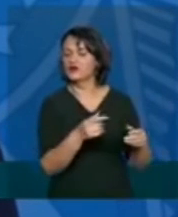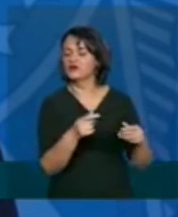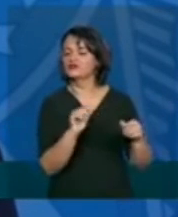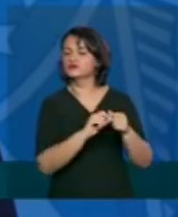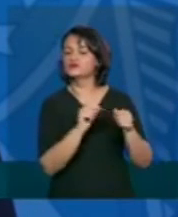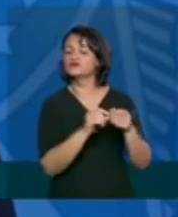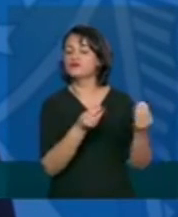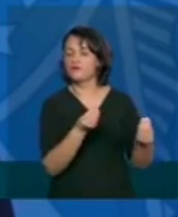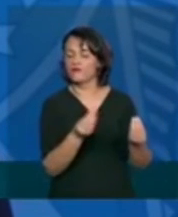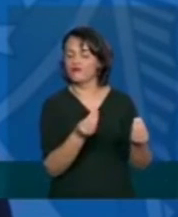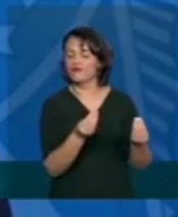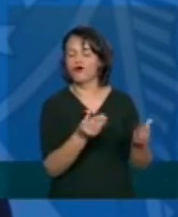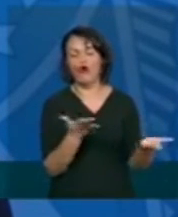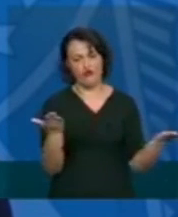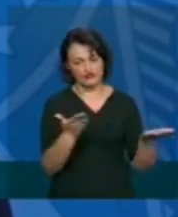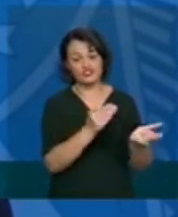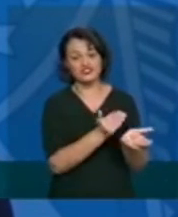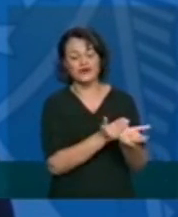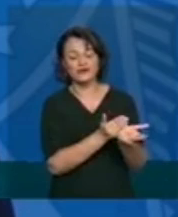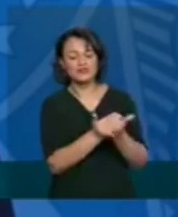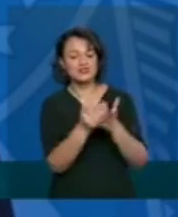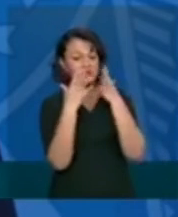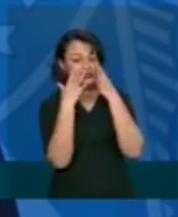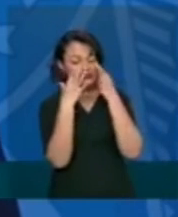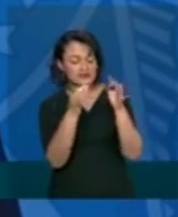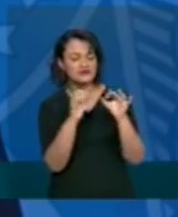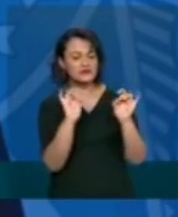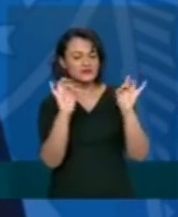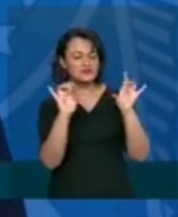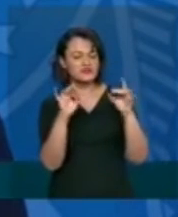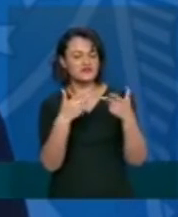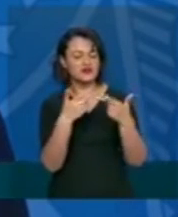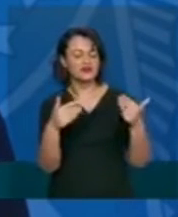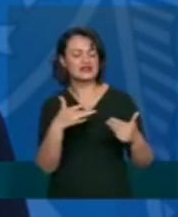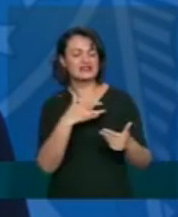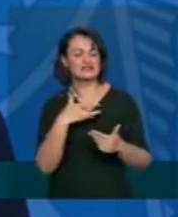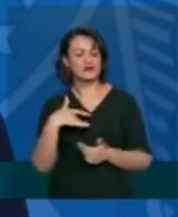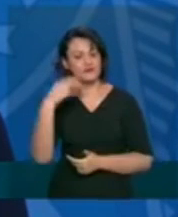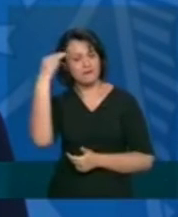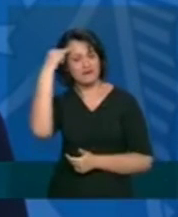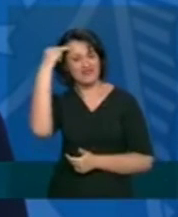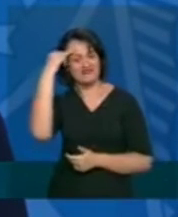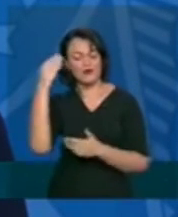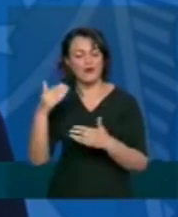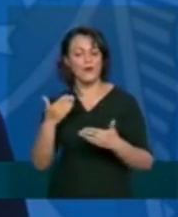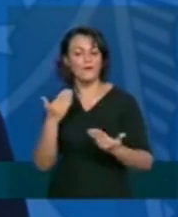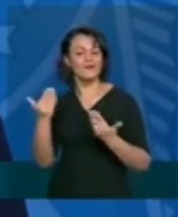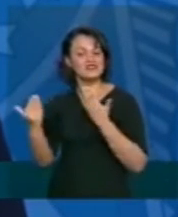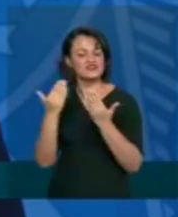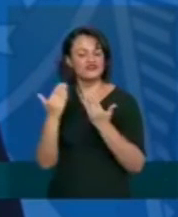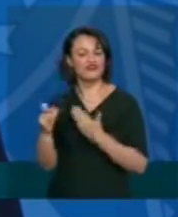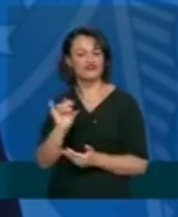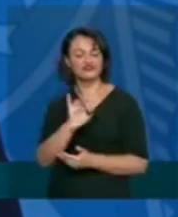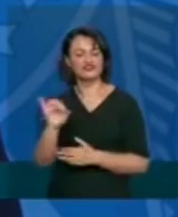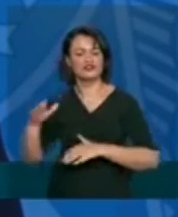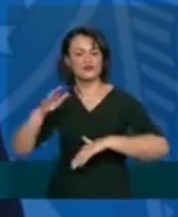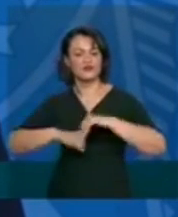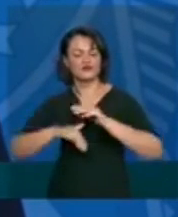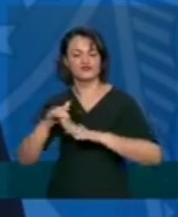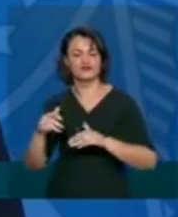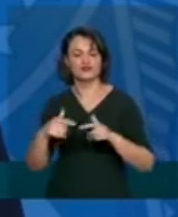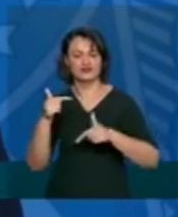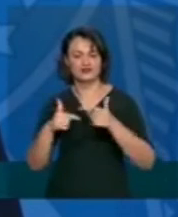iniciando hoje uma atenção especial à saúde mental dos profissionais de saúde do Brasil criando uma